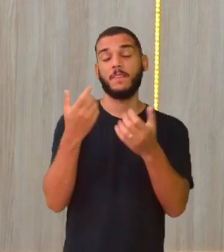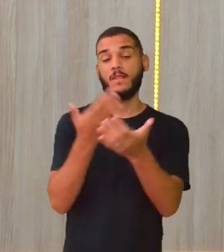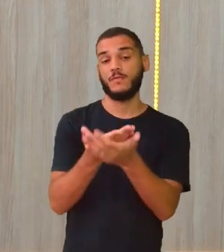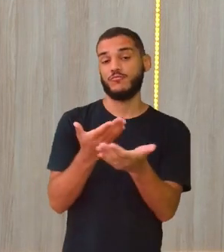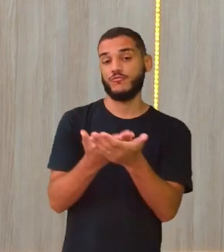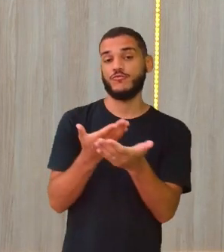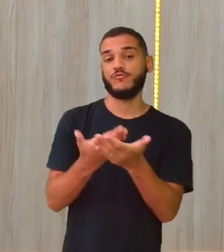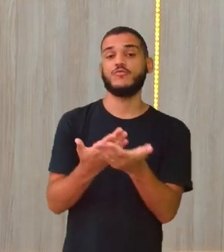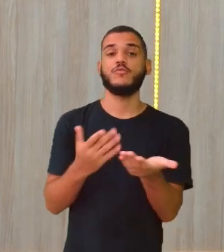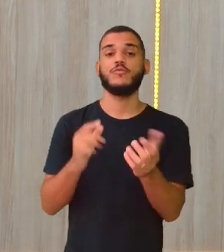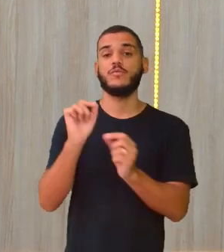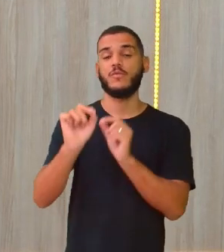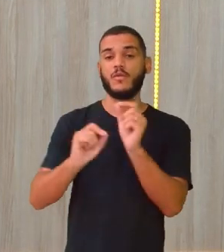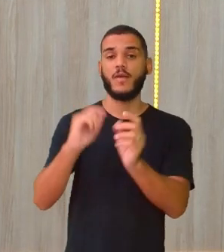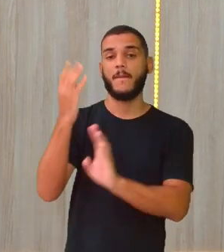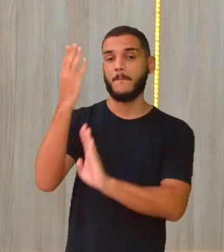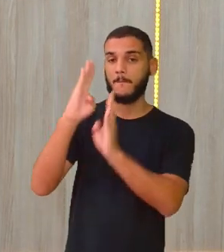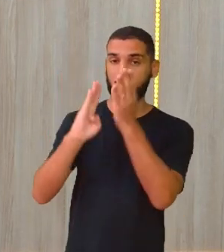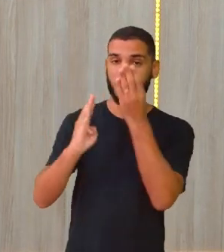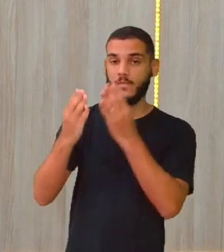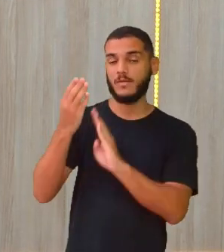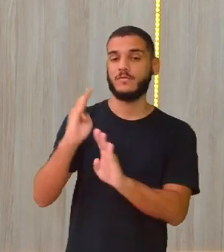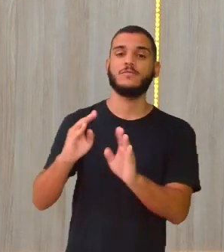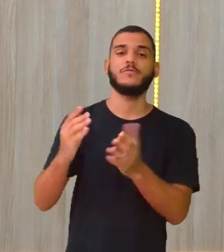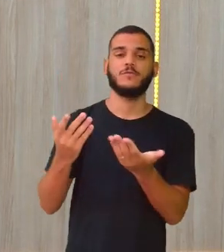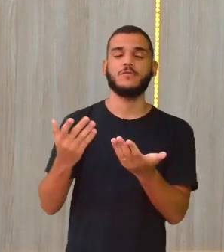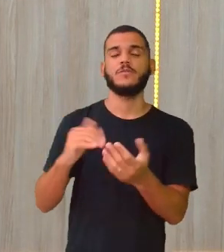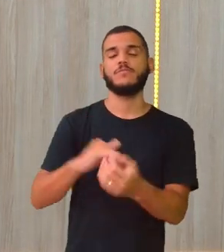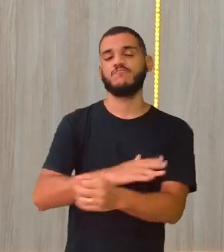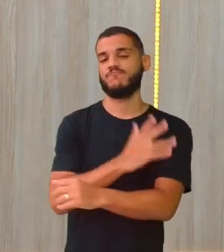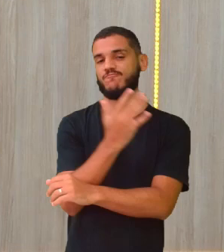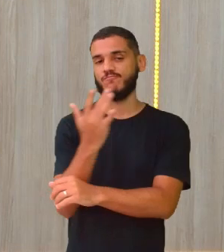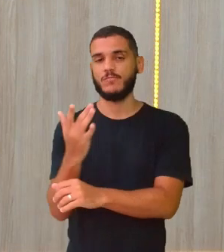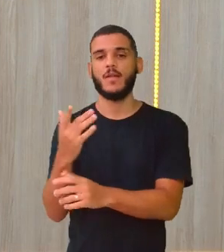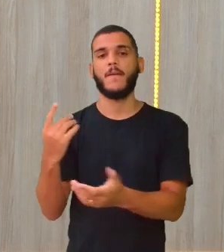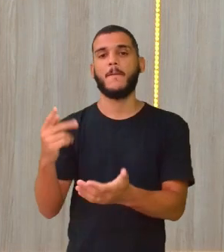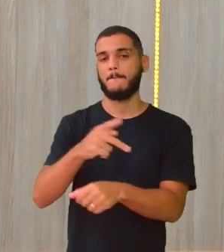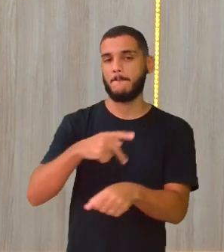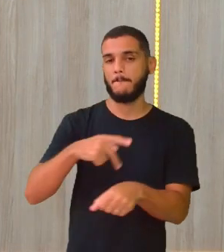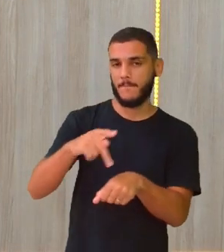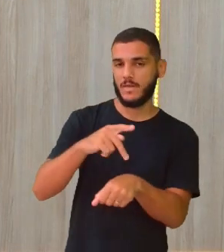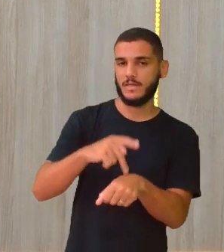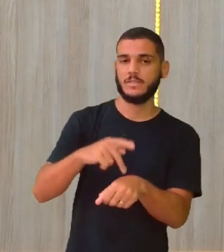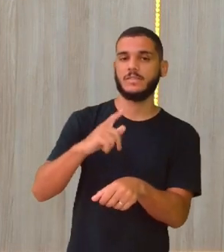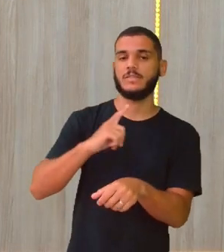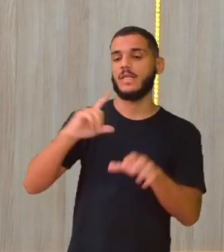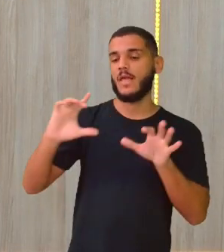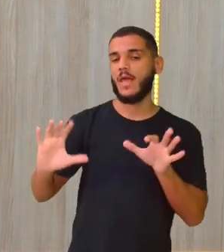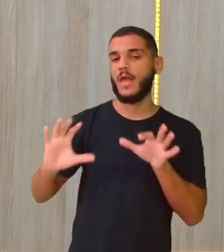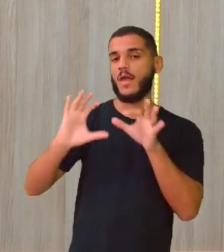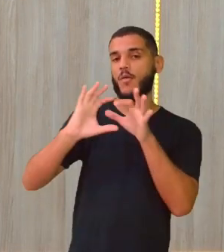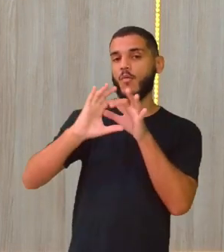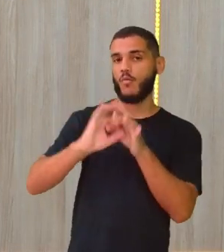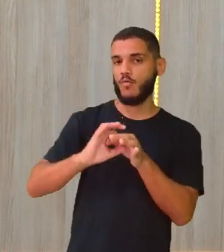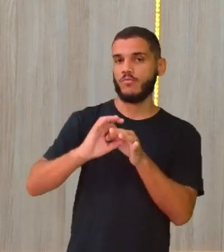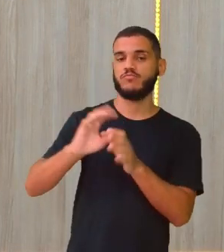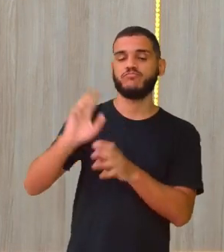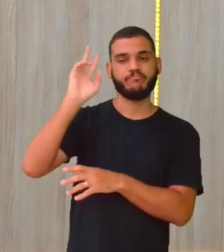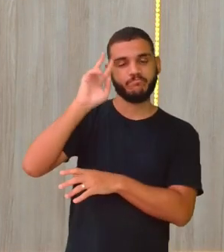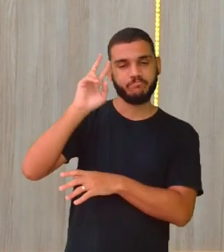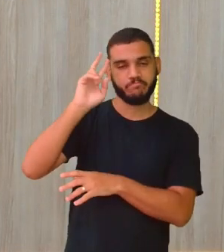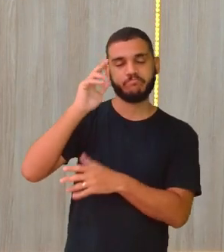Países chegam a um acordo histórico para proteger 30%